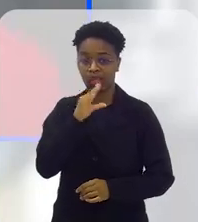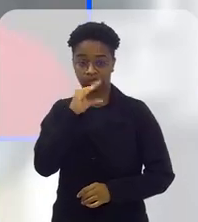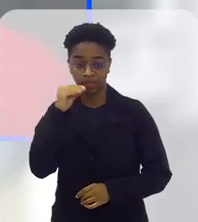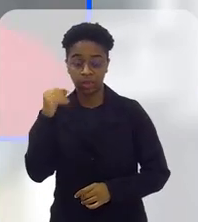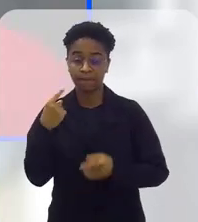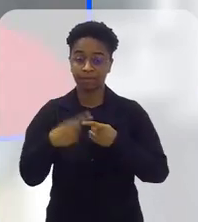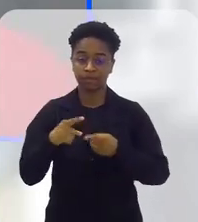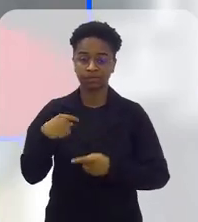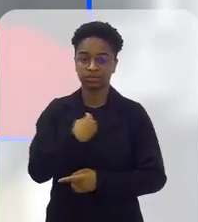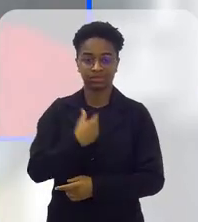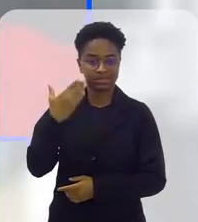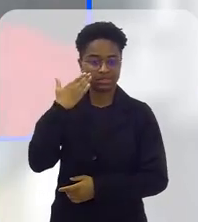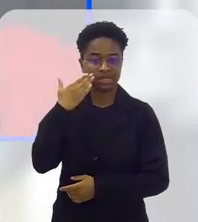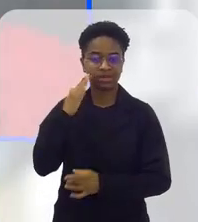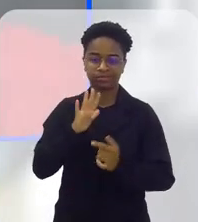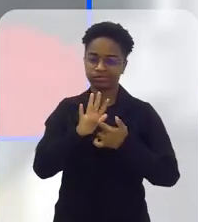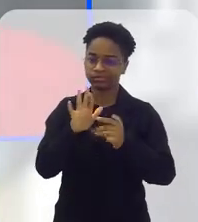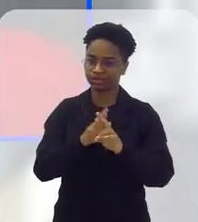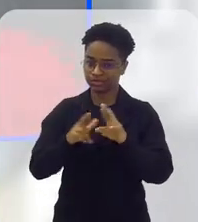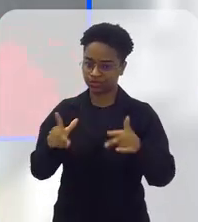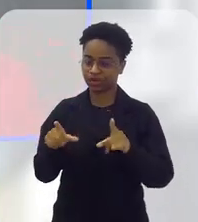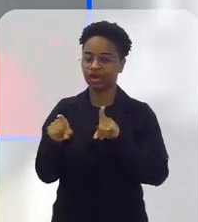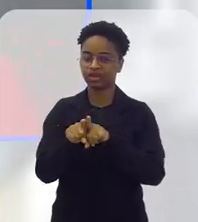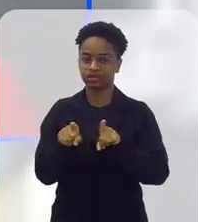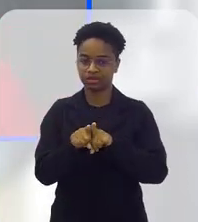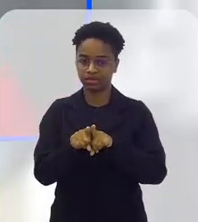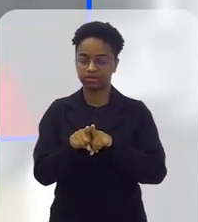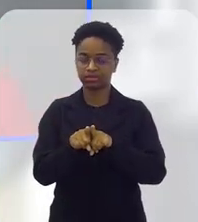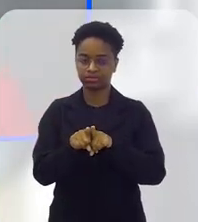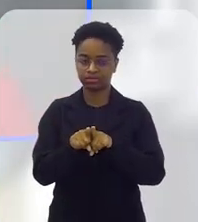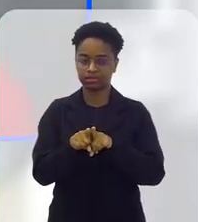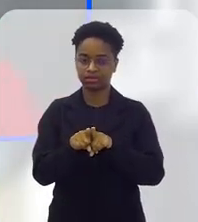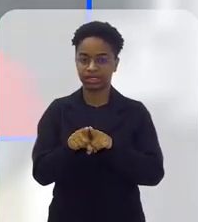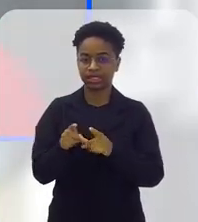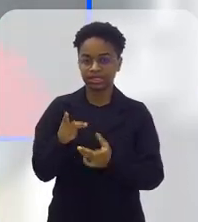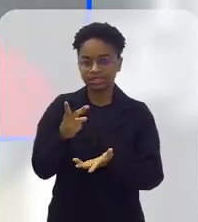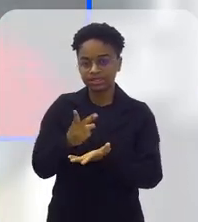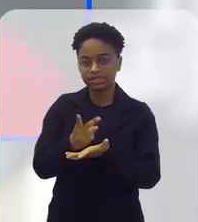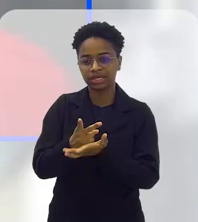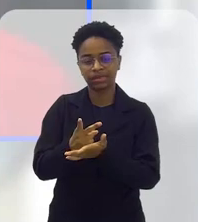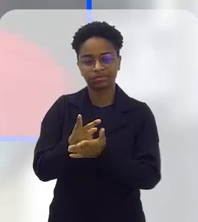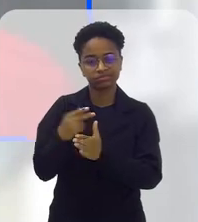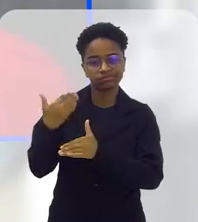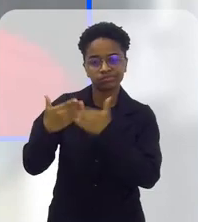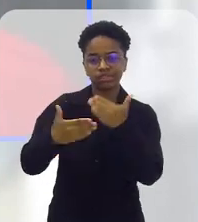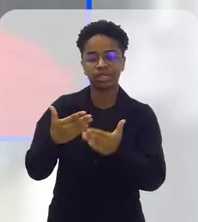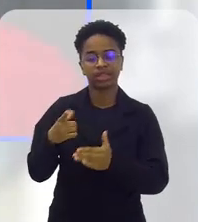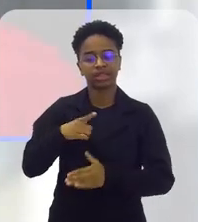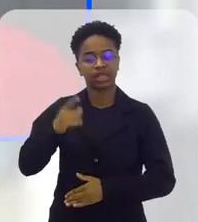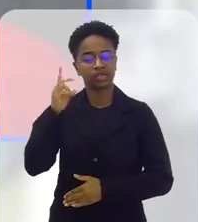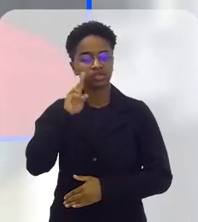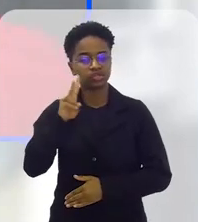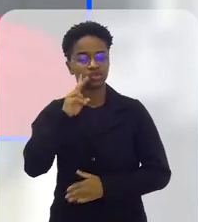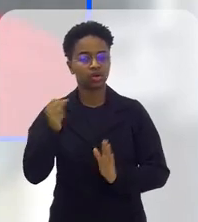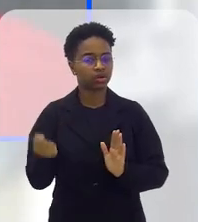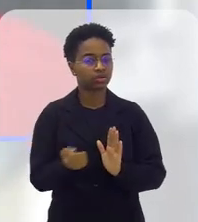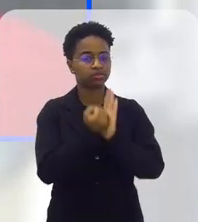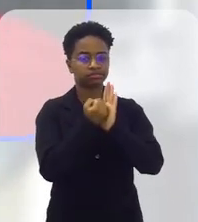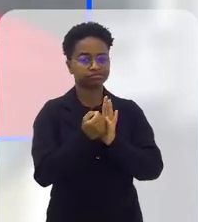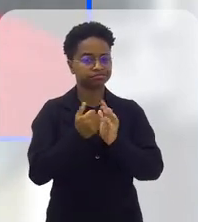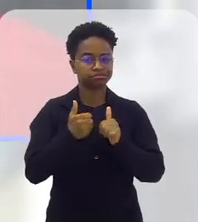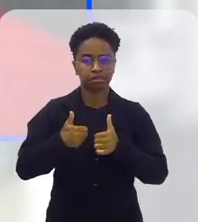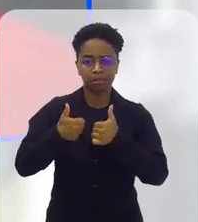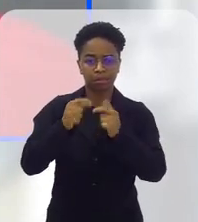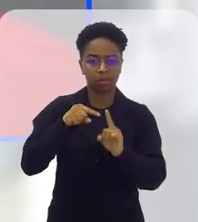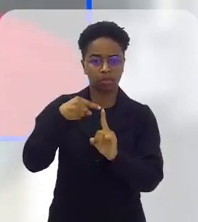esse adolescente, porque a gente já sabe que ele tem um diferencial e sempre tem dado histórias de muito sucesso